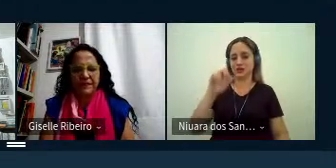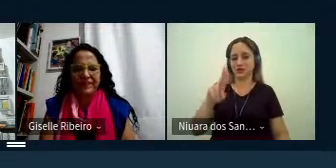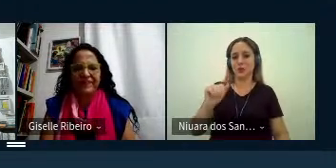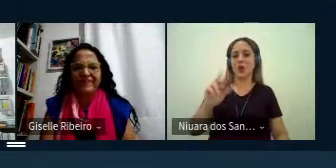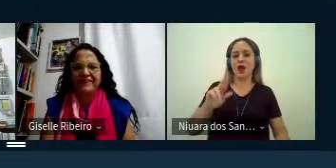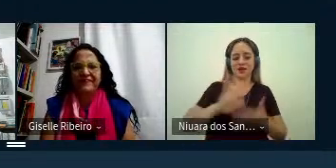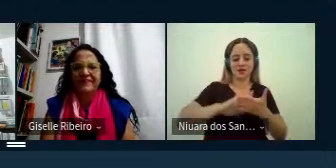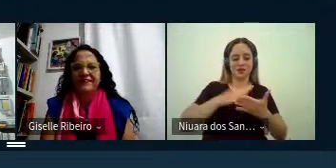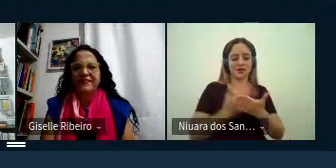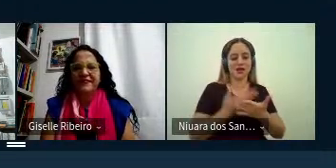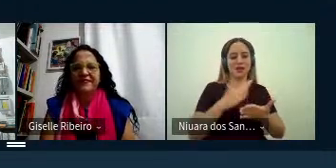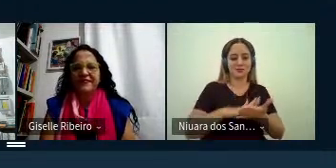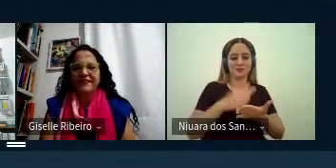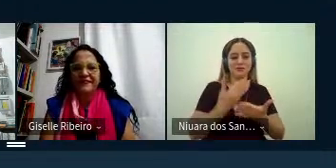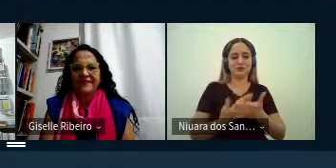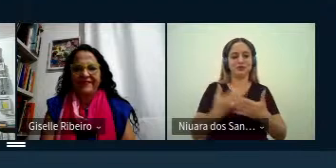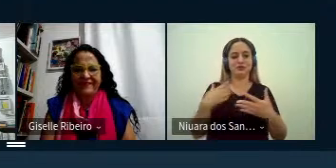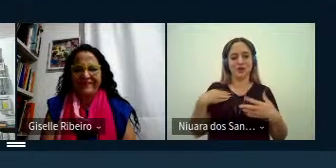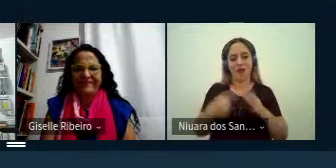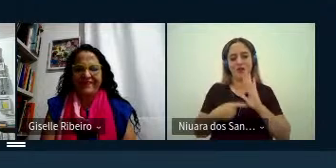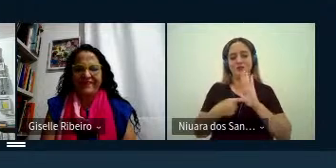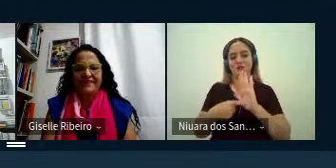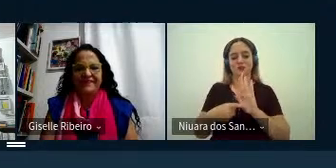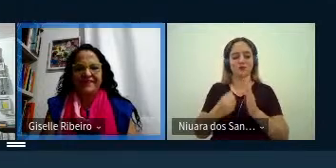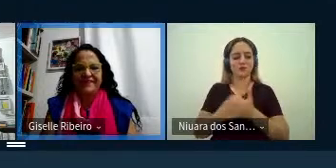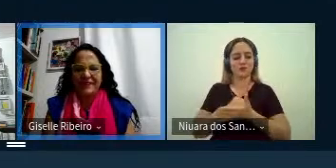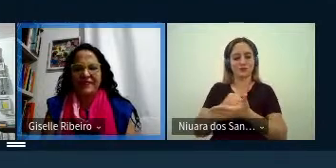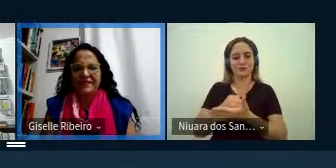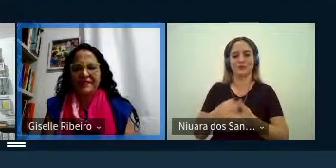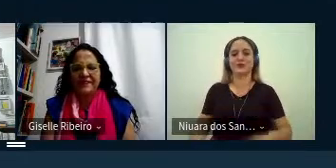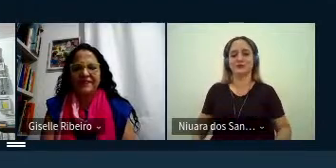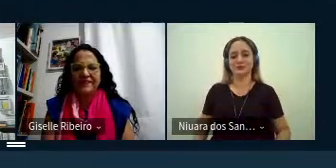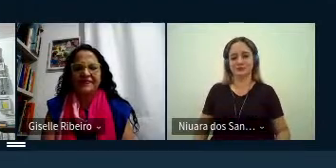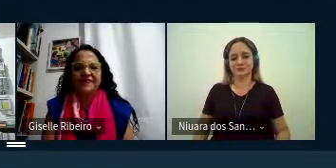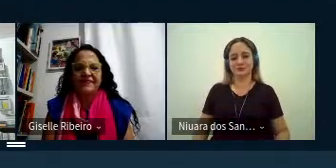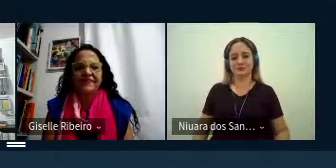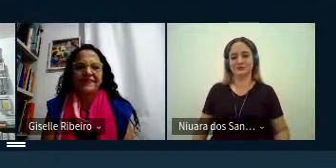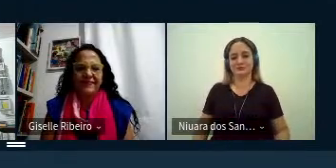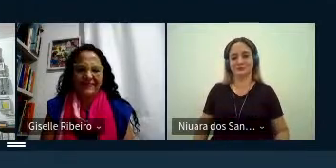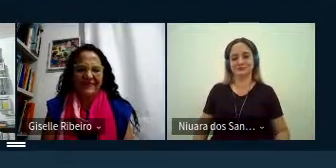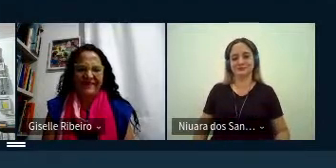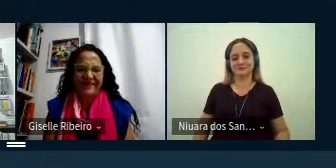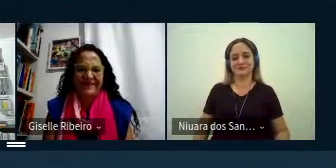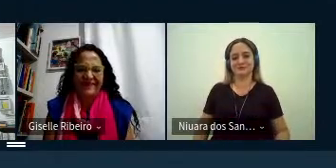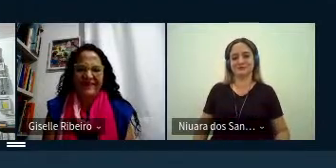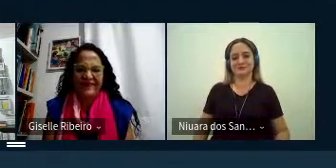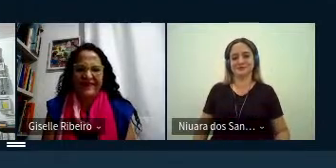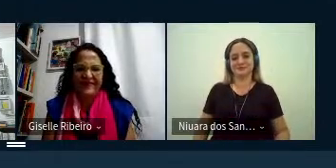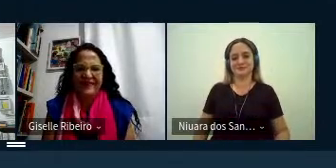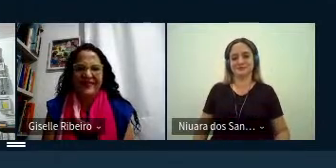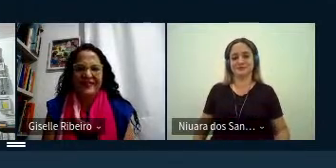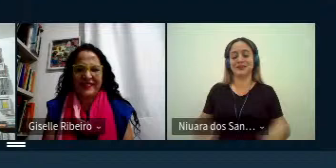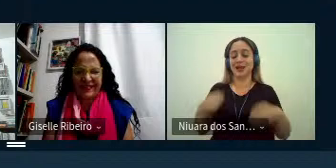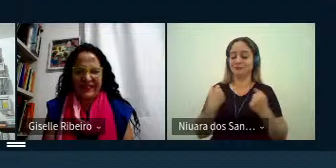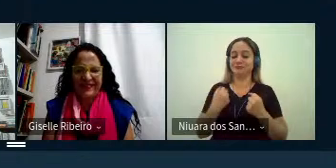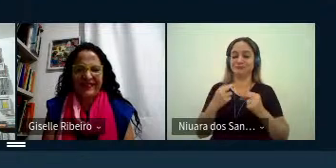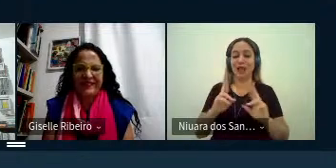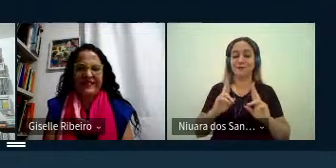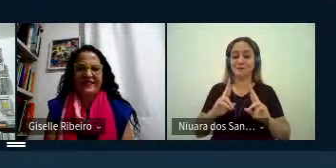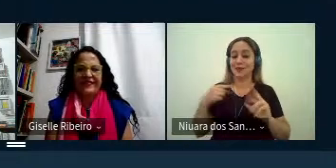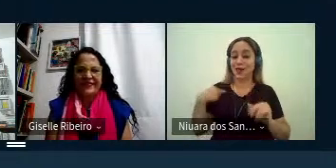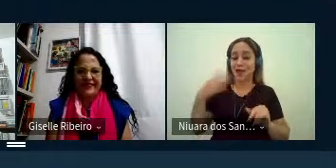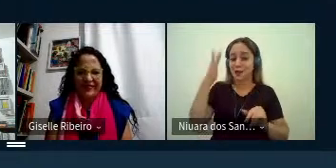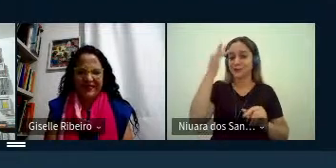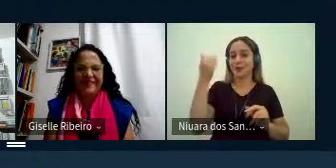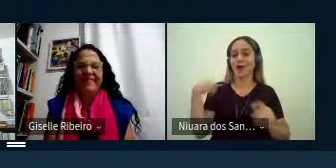as intérpretes que nos auxiliaram aqui né com com muita presteza então espero que nós nos vejamos